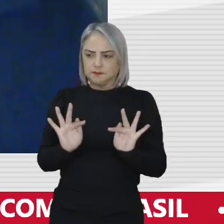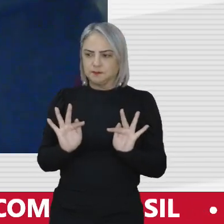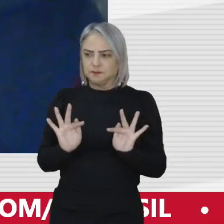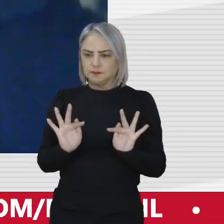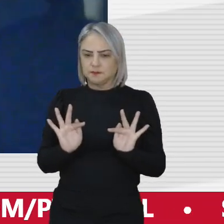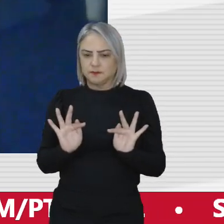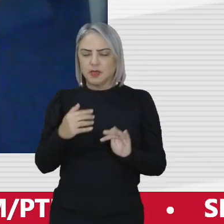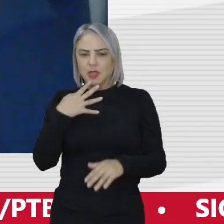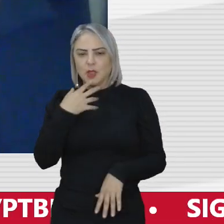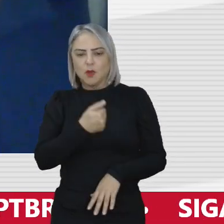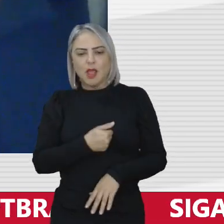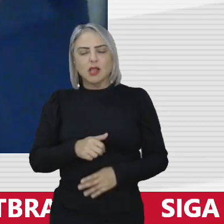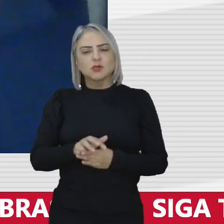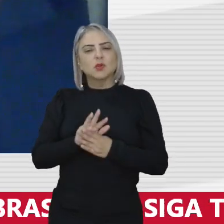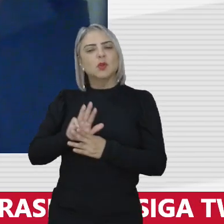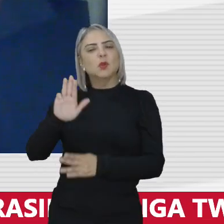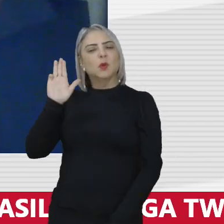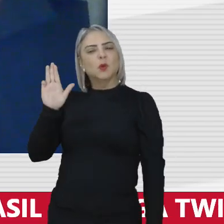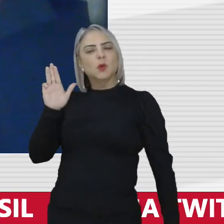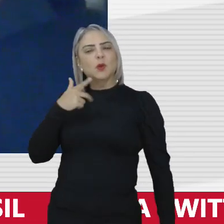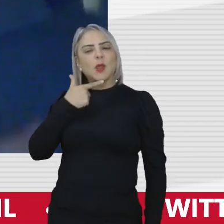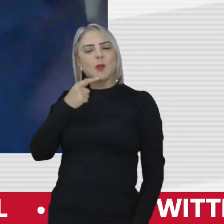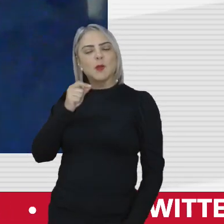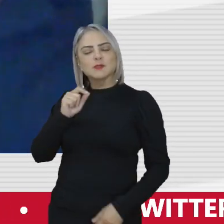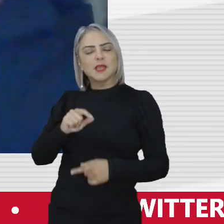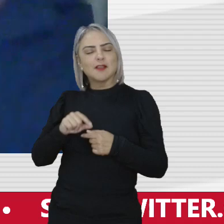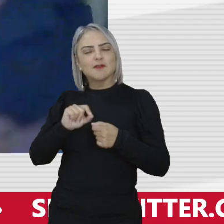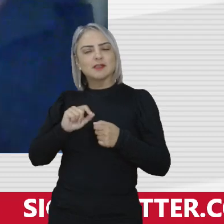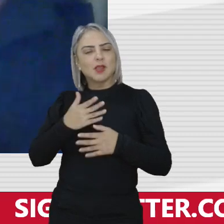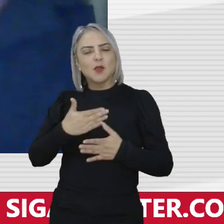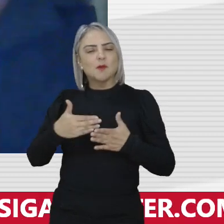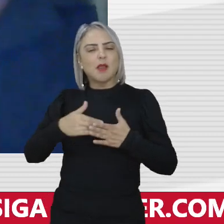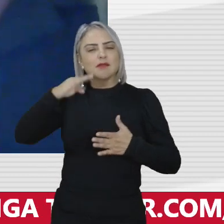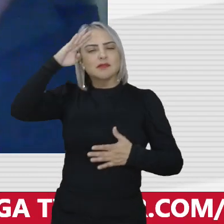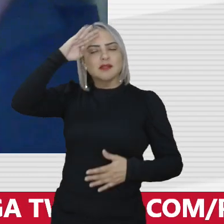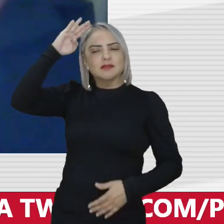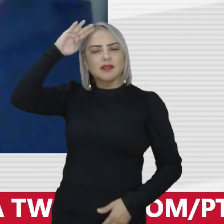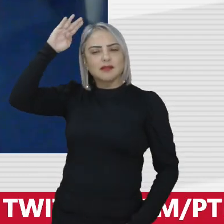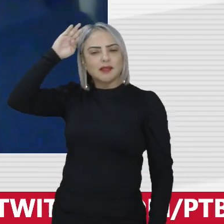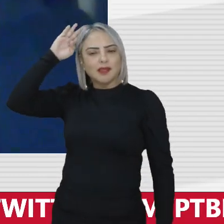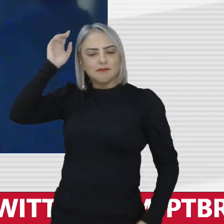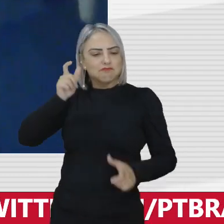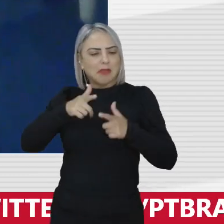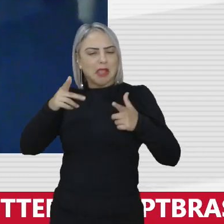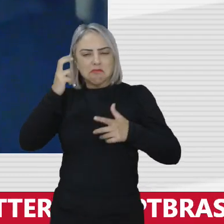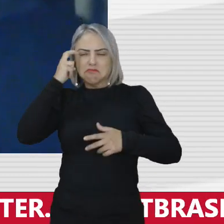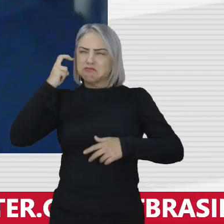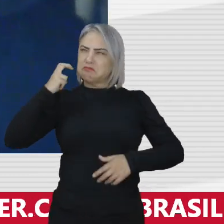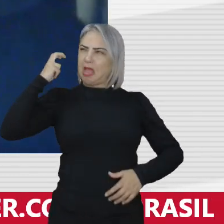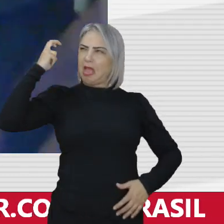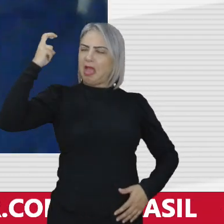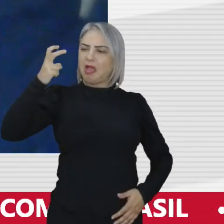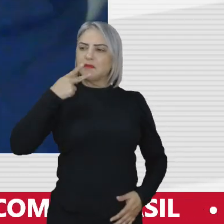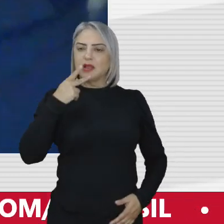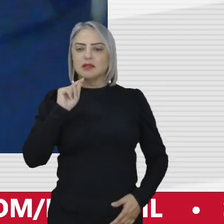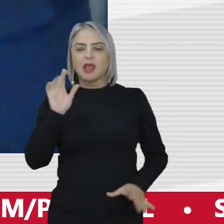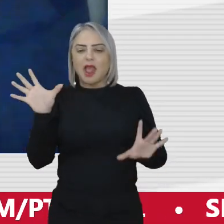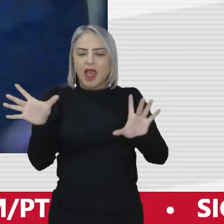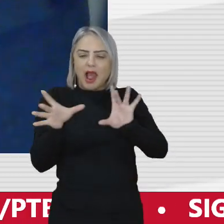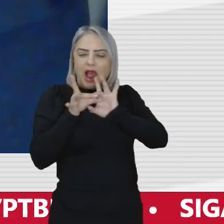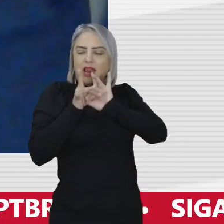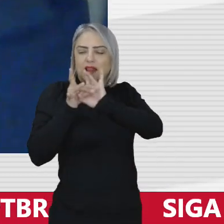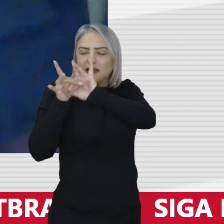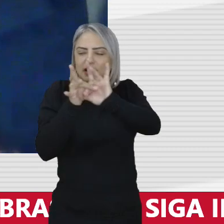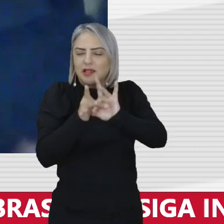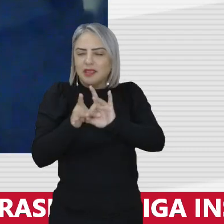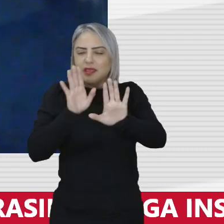eu acho que o Lula consegue fazer o que o maior de todos os acadêmicos poderia dizer né a liga da ideologia